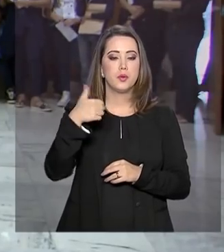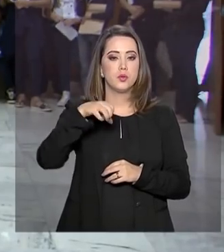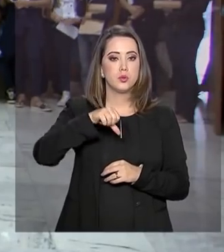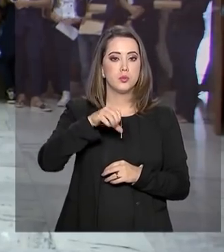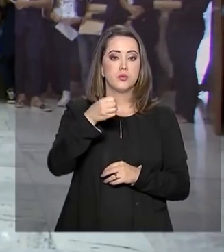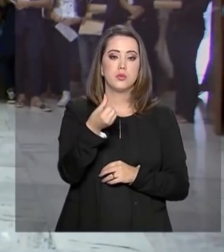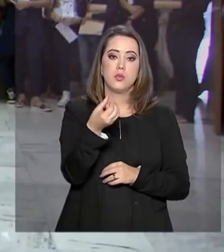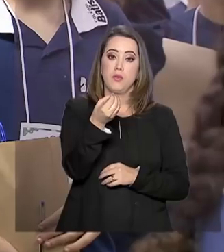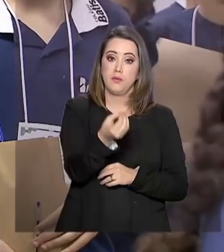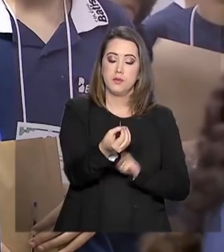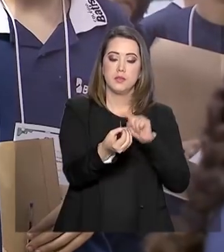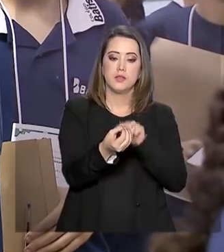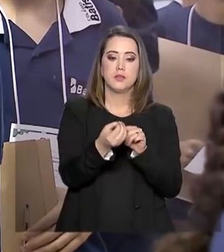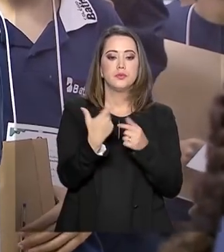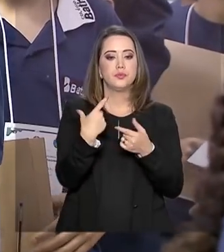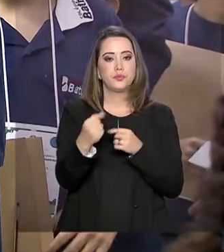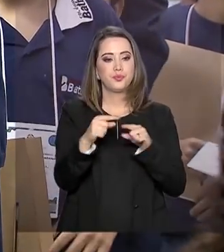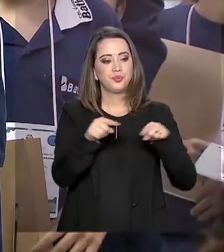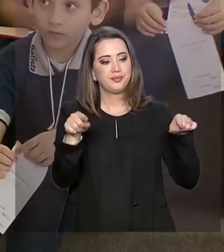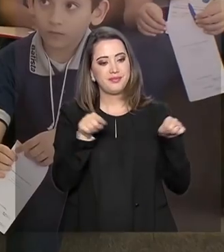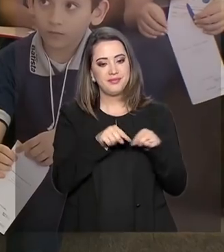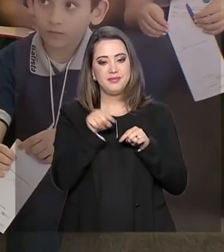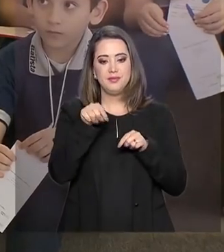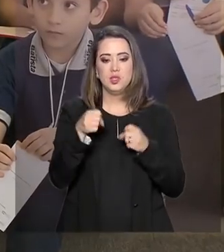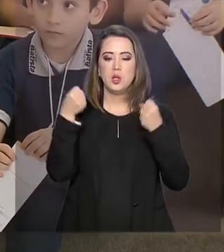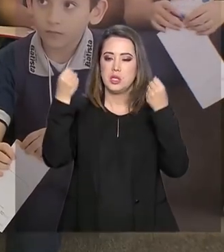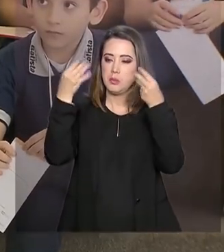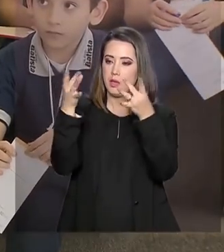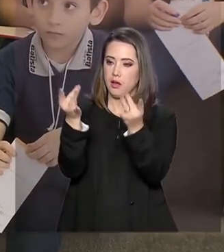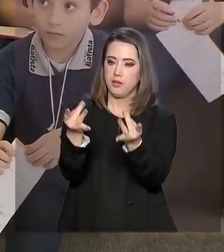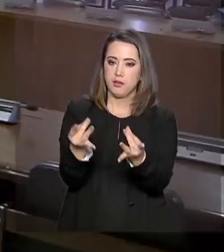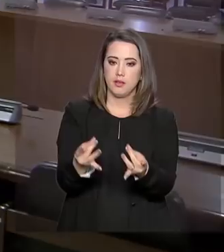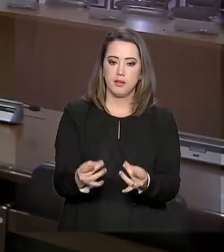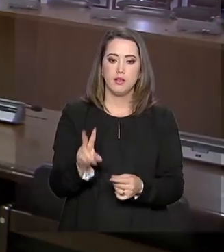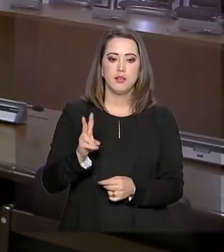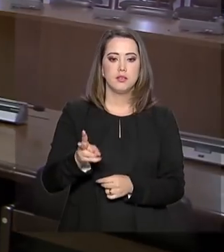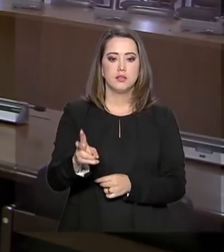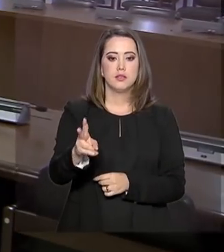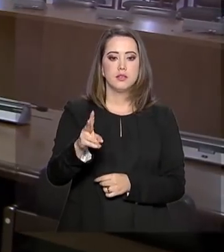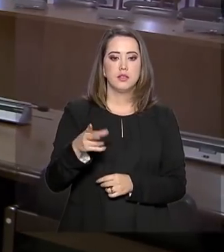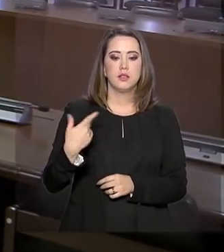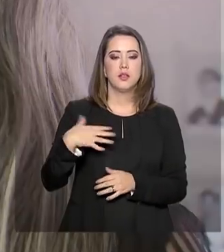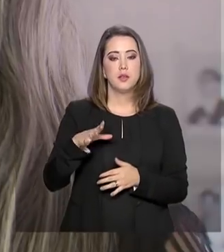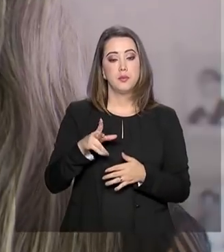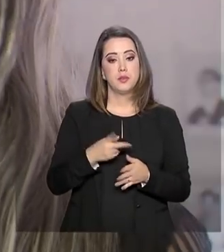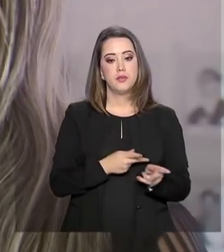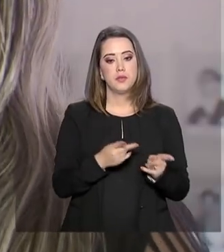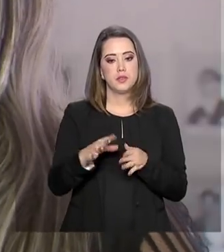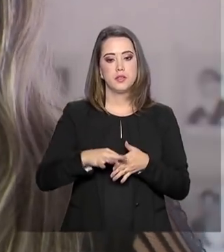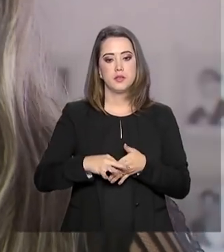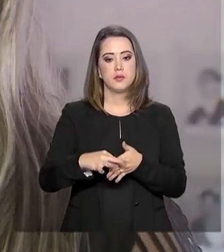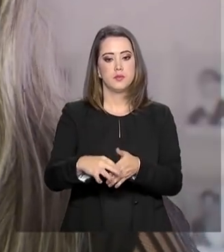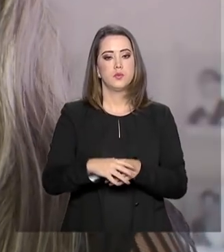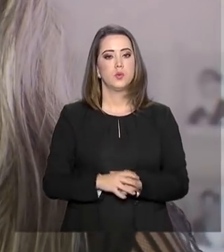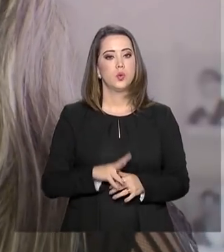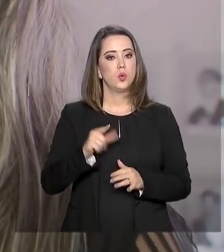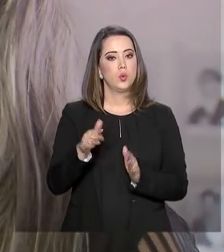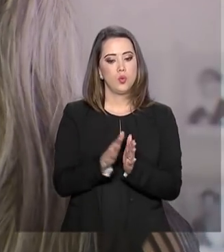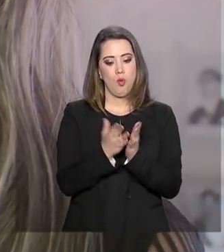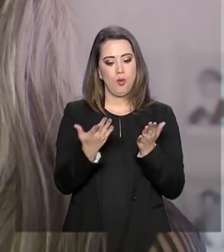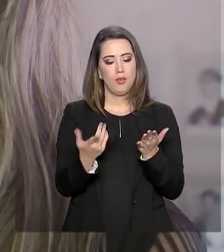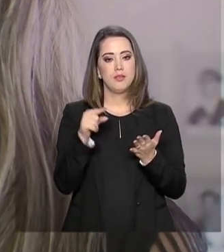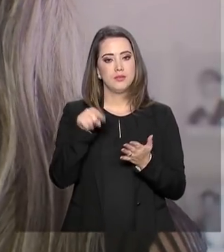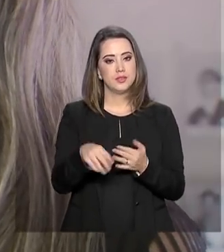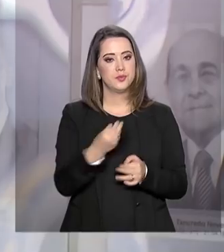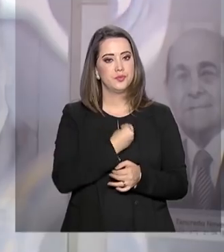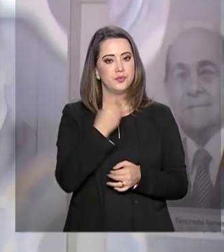saiu da sala de aula e foi contada em cada parada da visita guiada. Sai tudo aquilo do livro e eles venciam